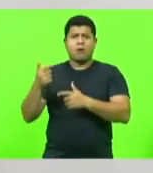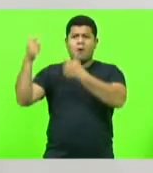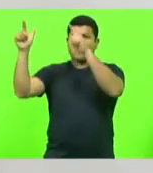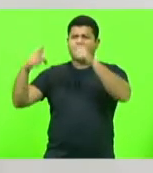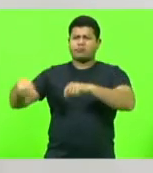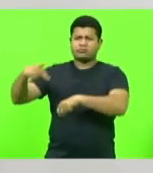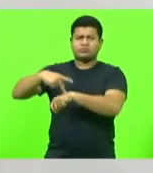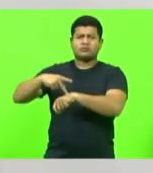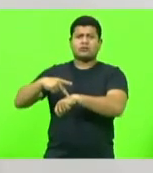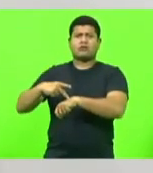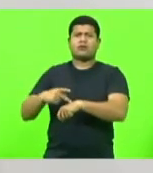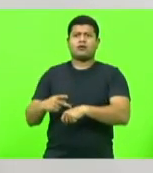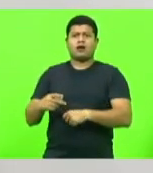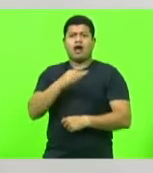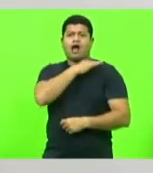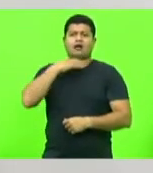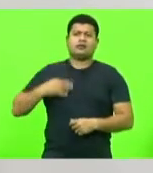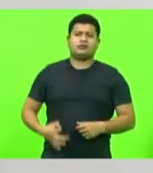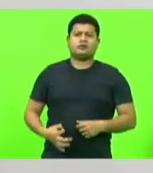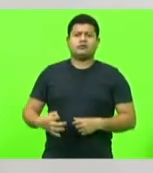China, vá para o Quinto dos Infernos,